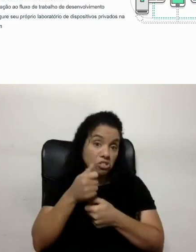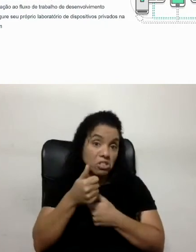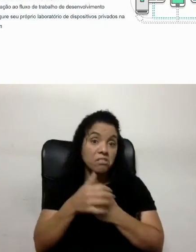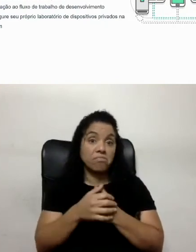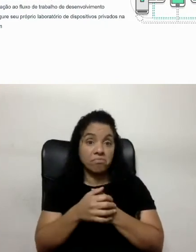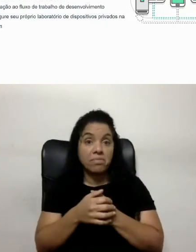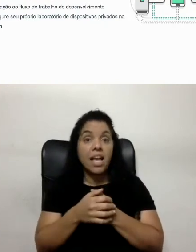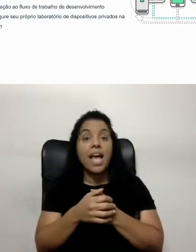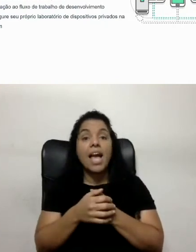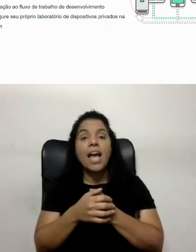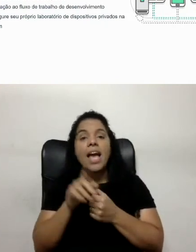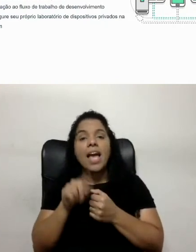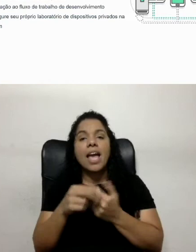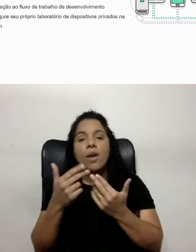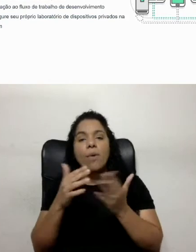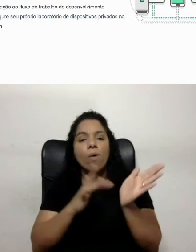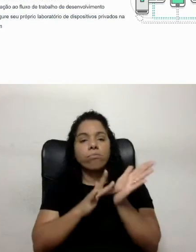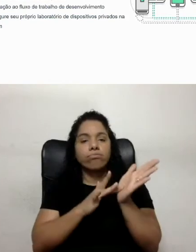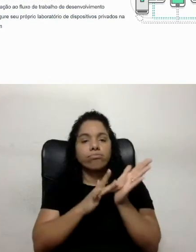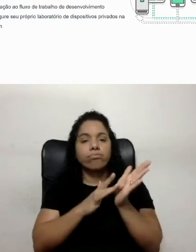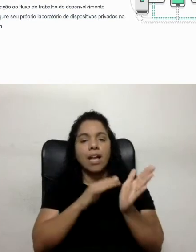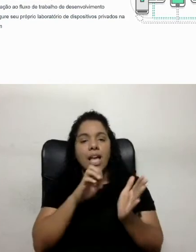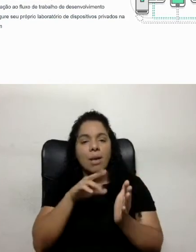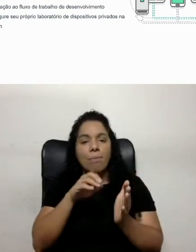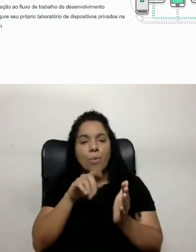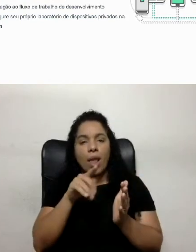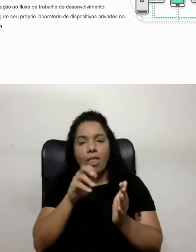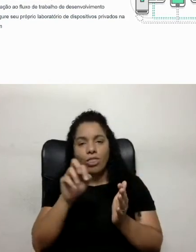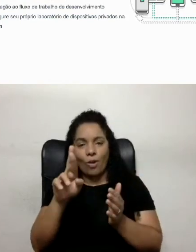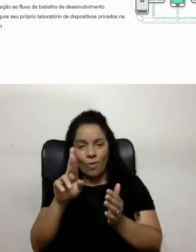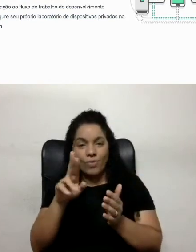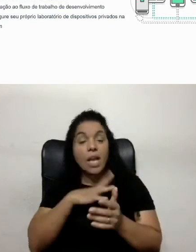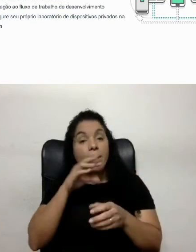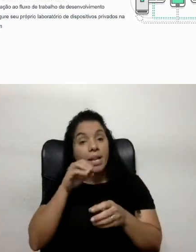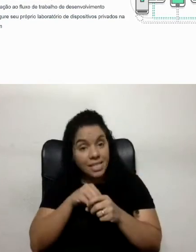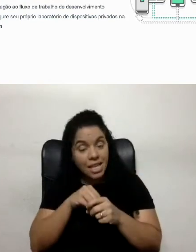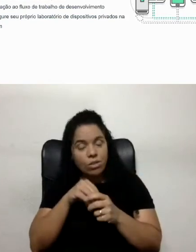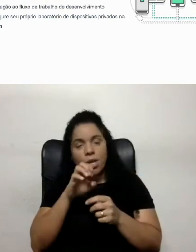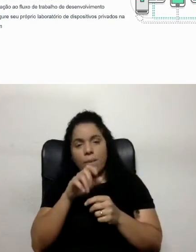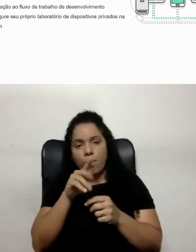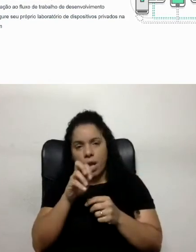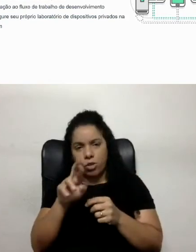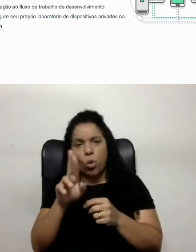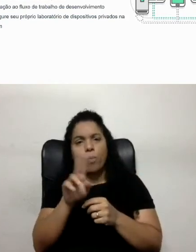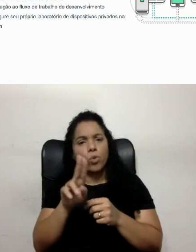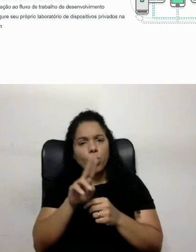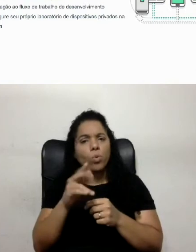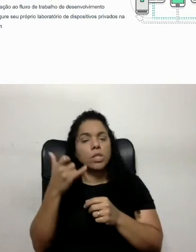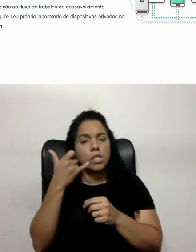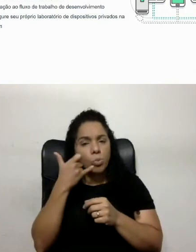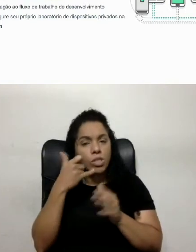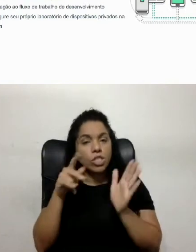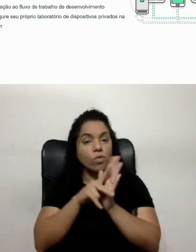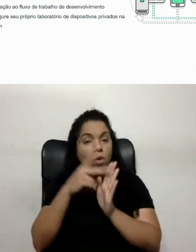Ele é um emulador, vamos dizer assim, tá? Só que dentro desse emulador, ele usa dispositivos do